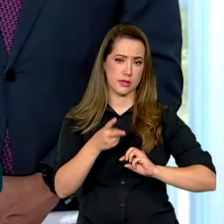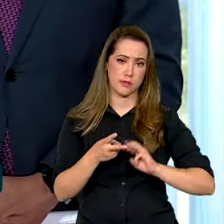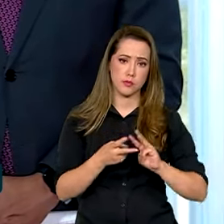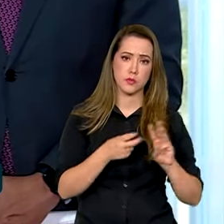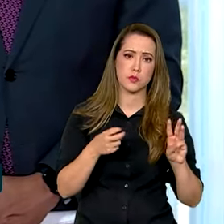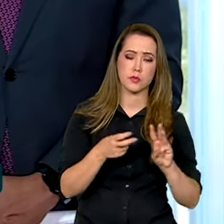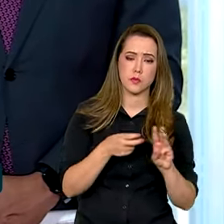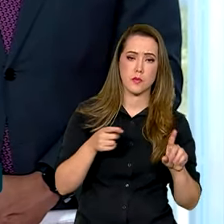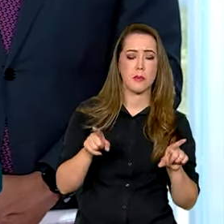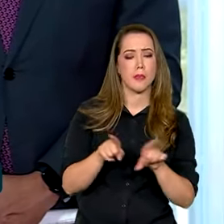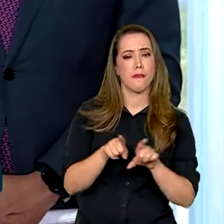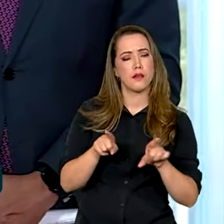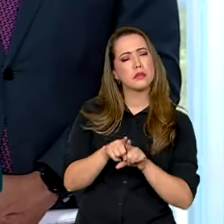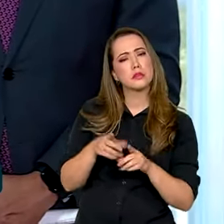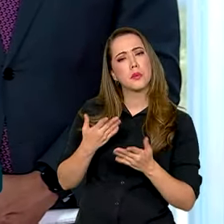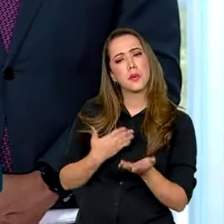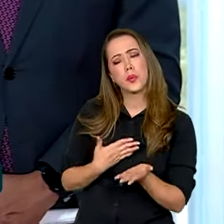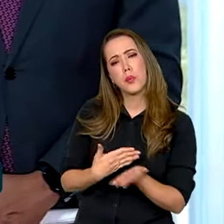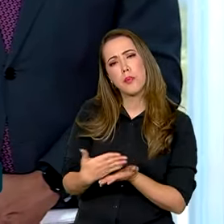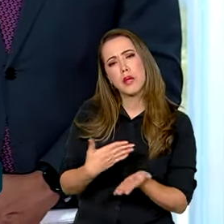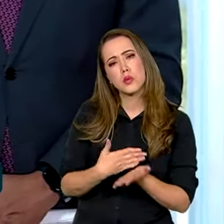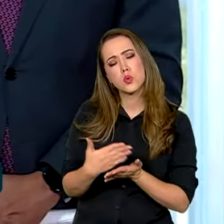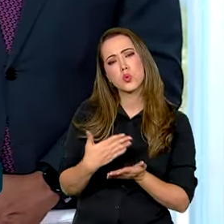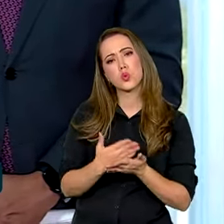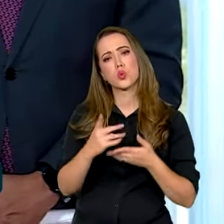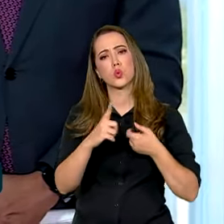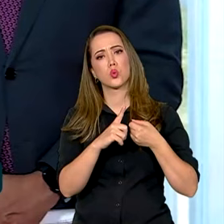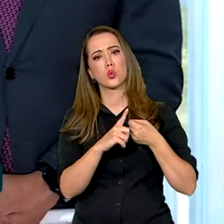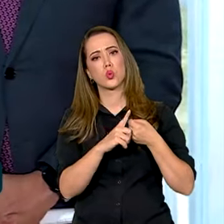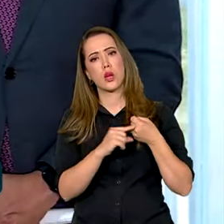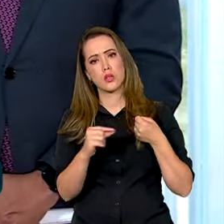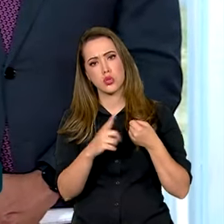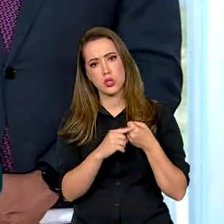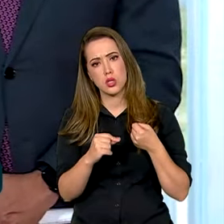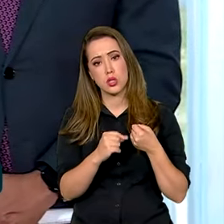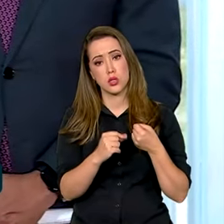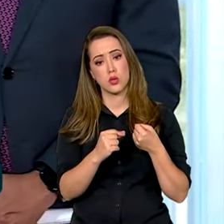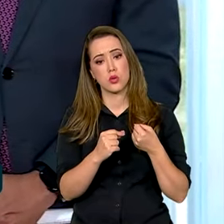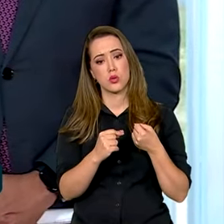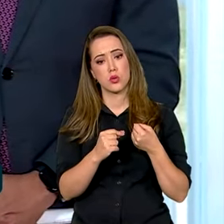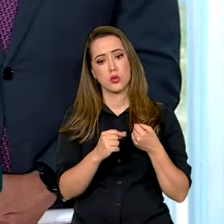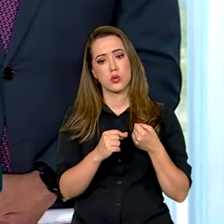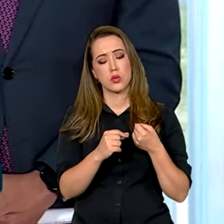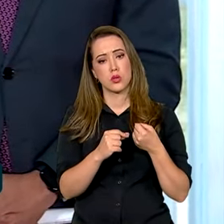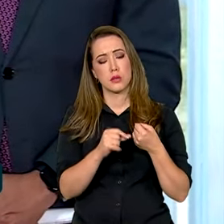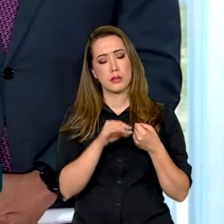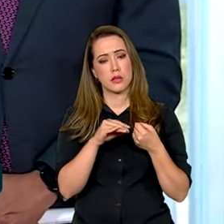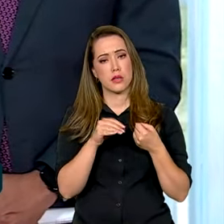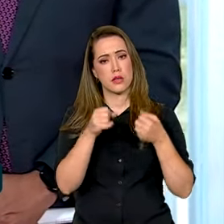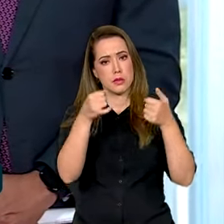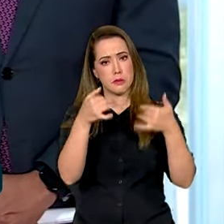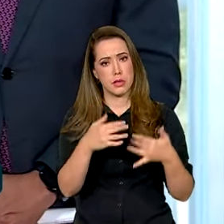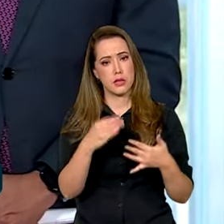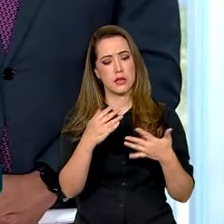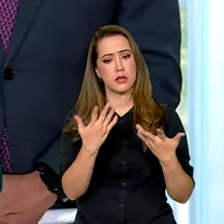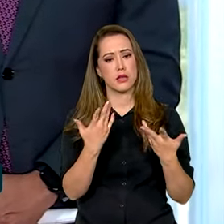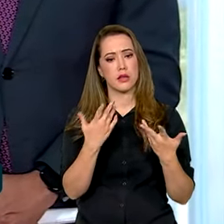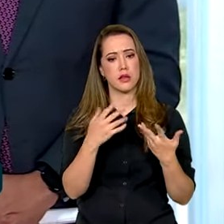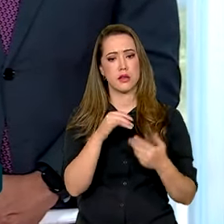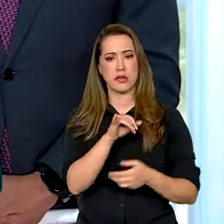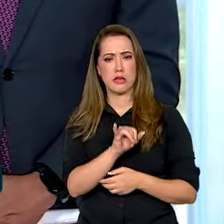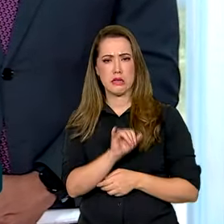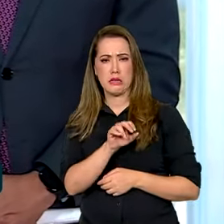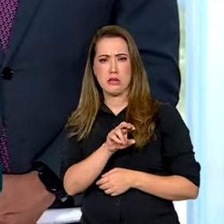e também o início do artigo que valida a importância de atividades econômicas